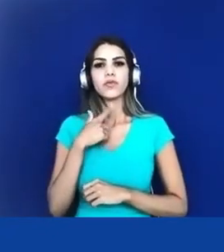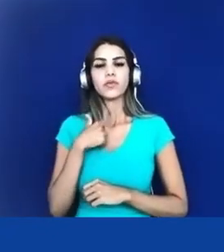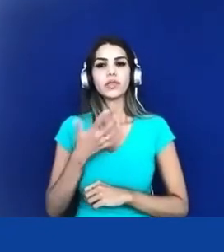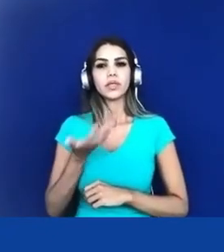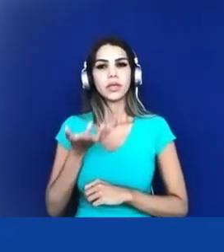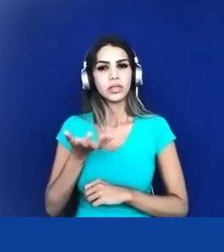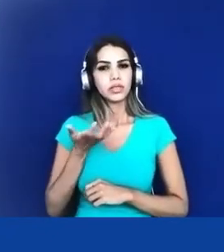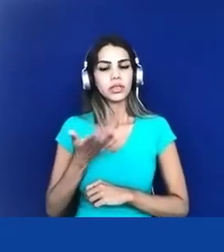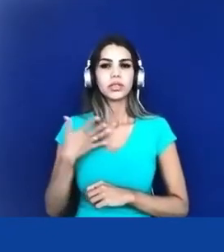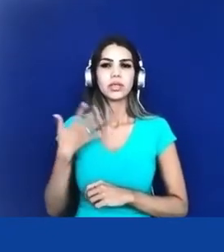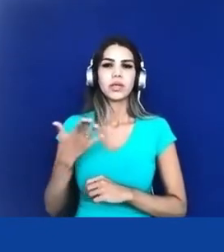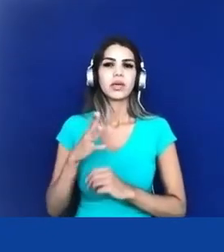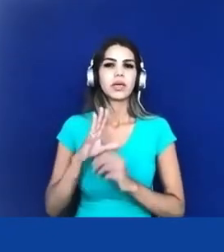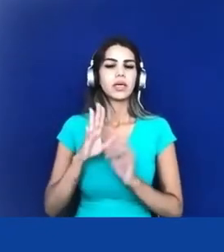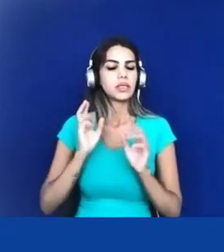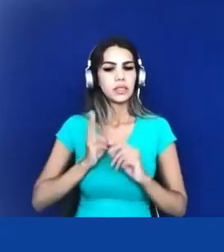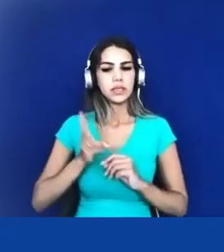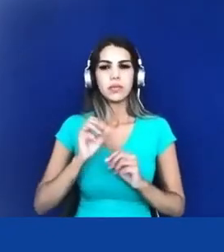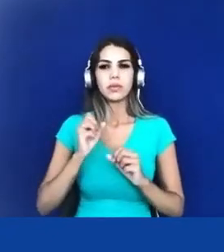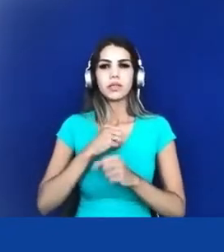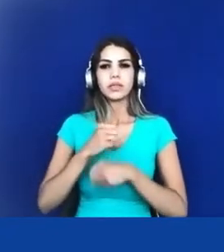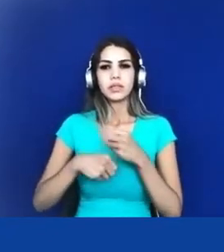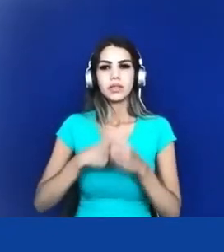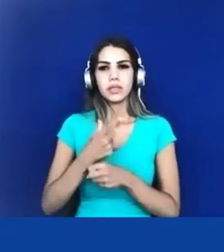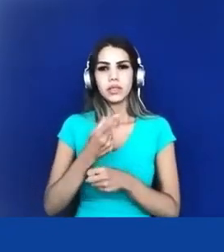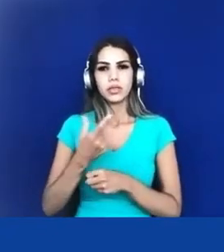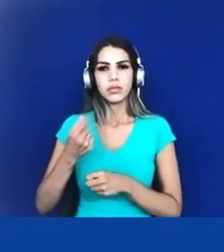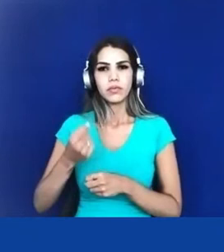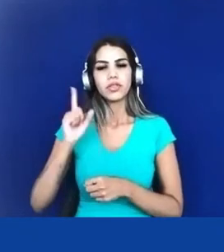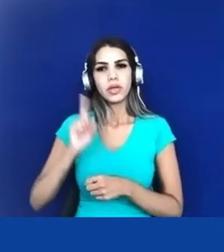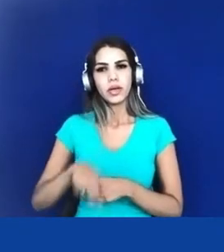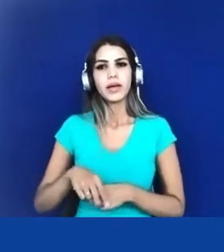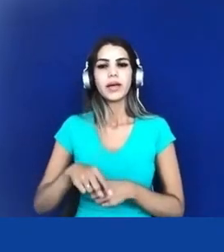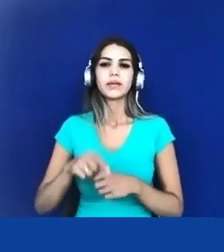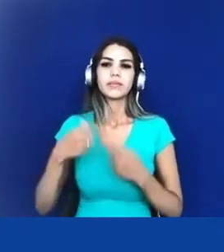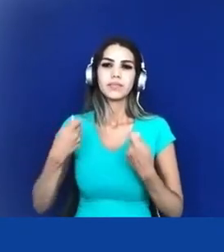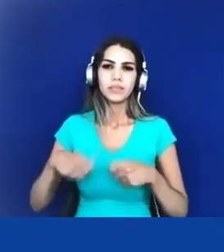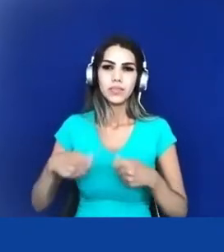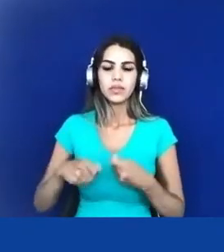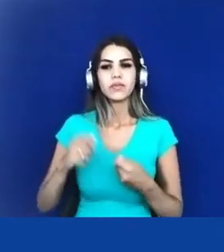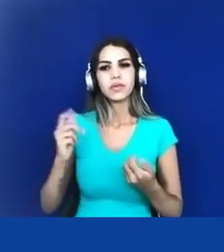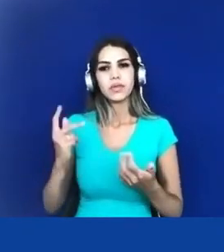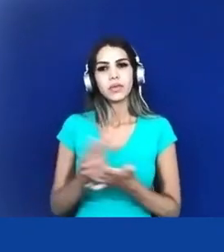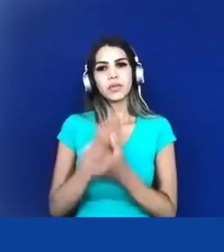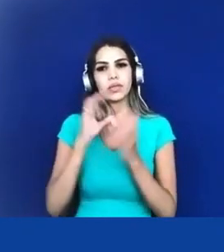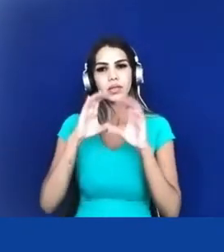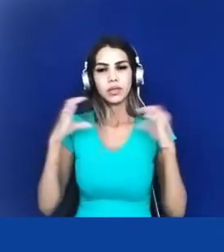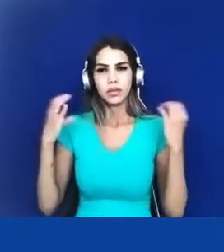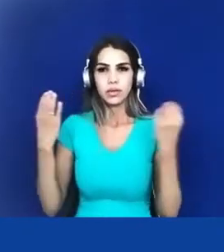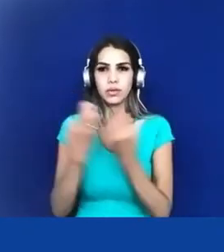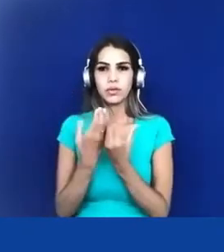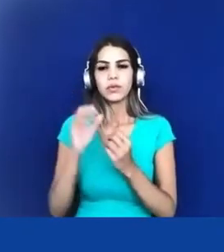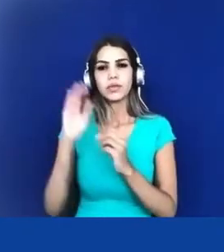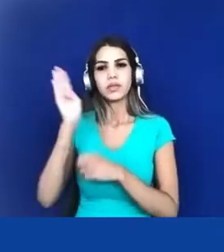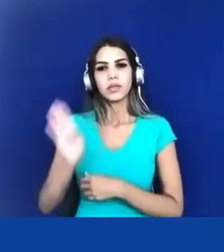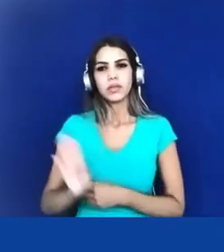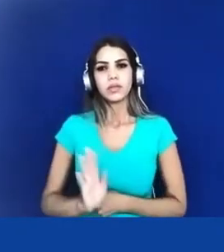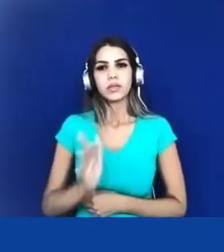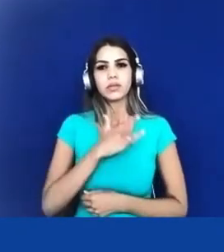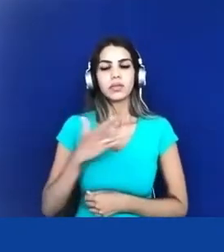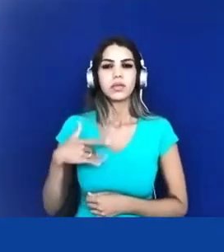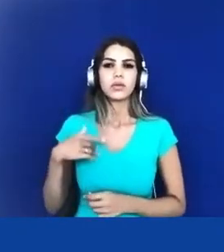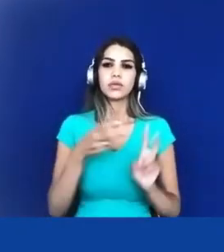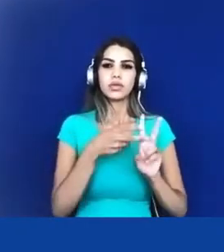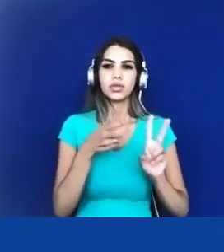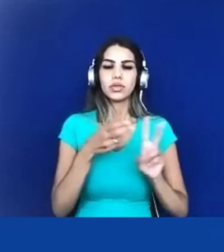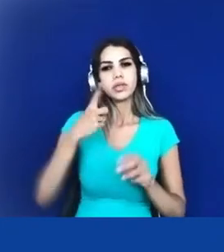conferências esse ano de 2020 era para acontecer a Conferência Nacional de Saúde Indígena a gente quer que respeite